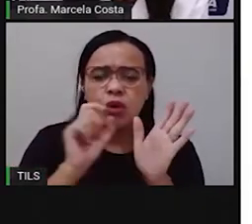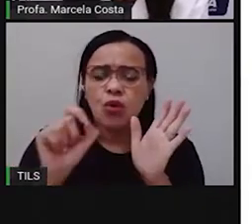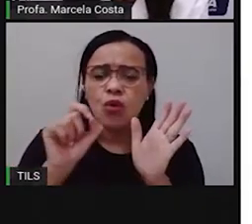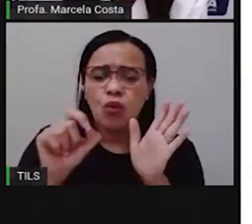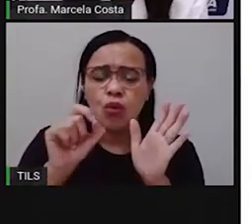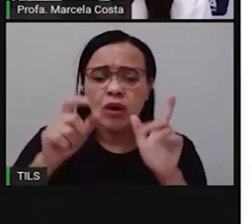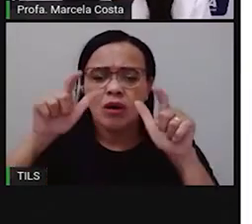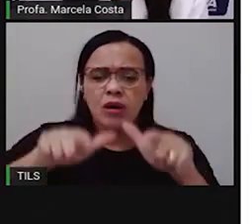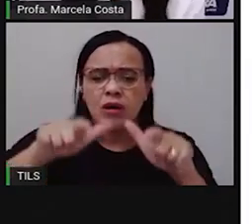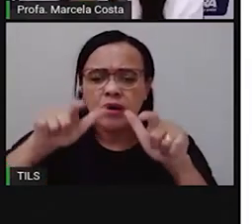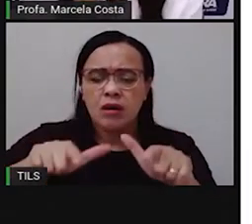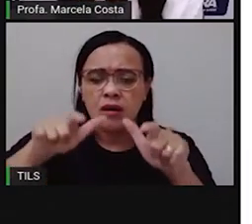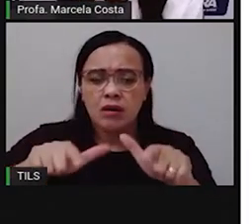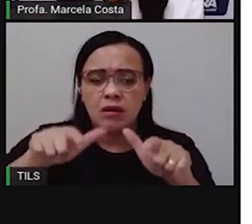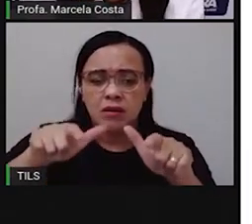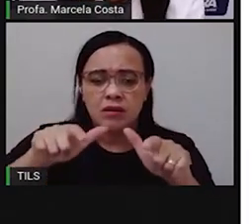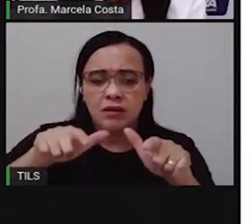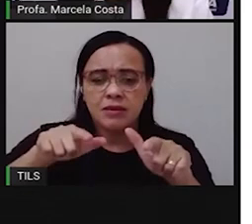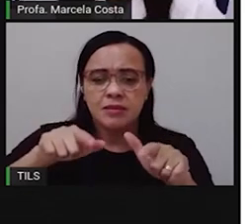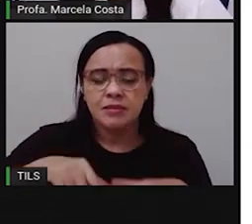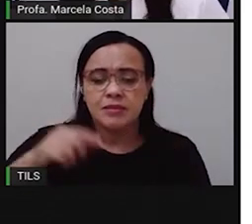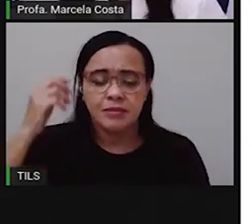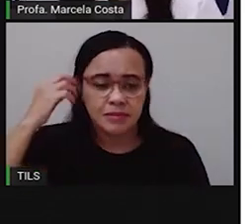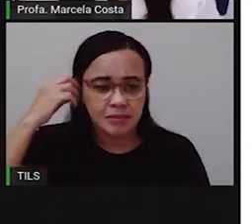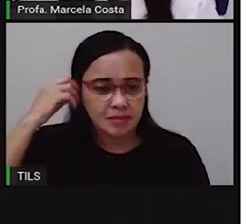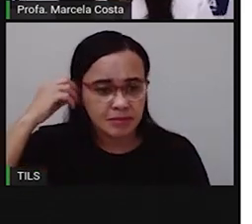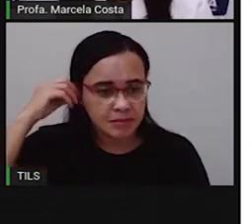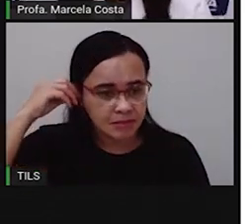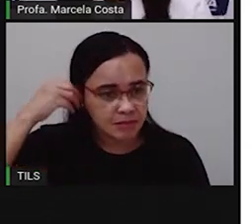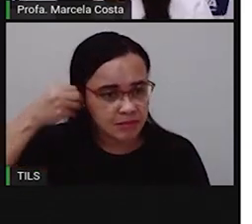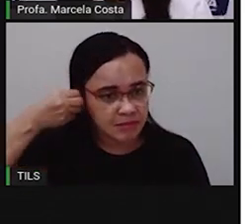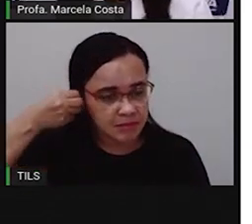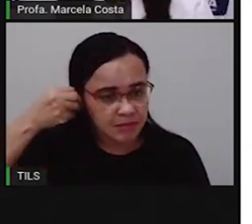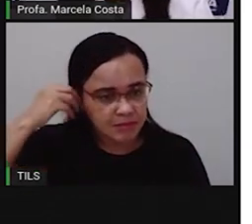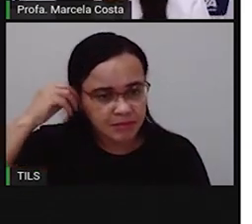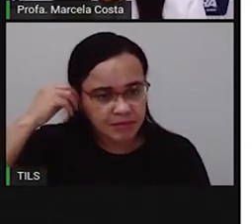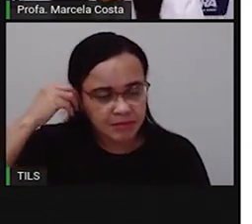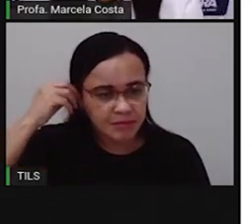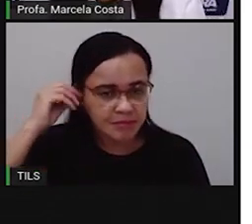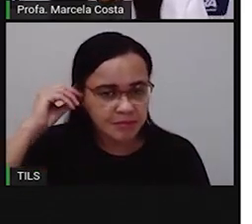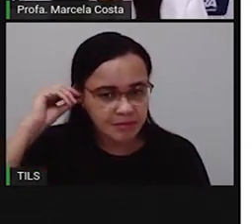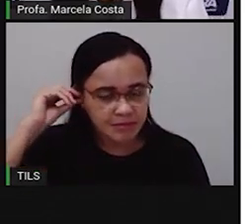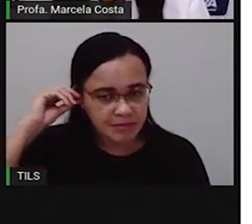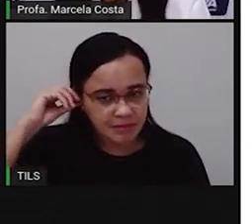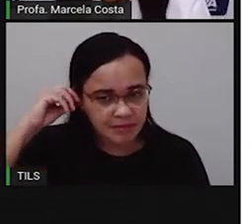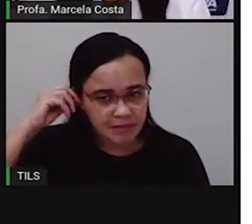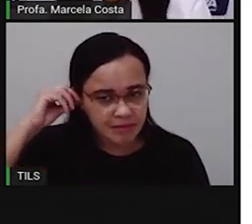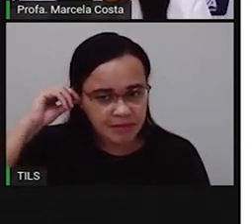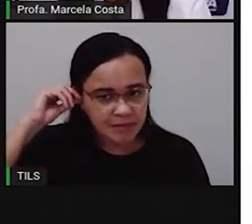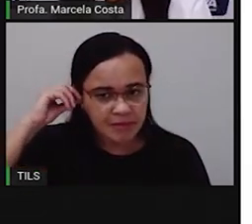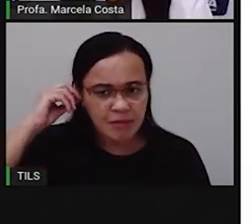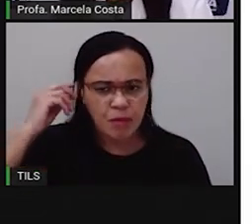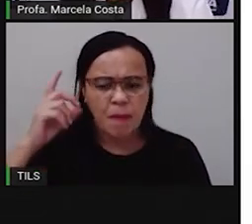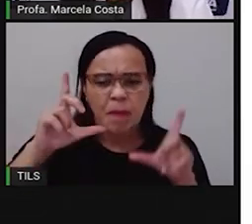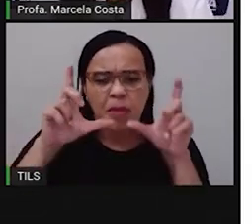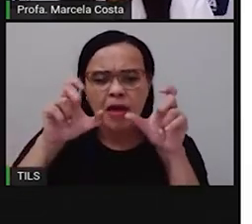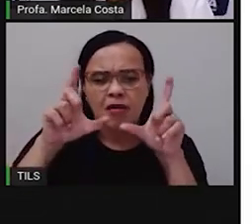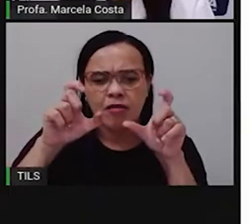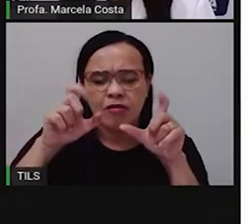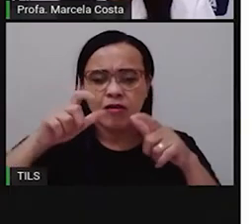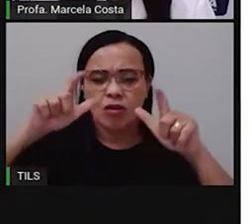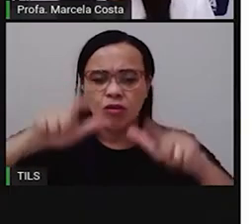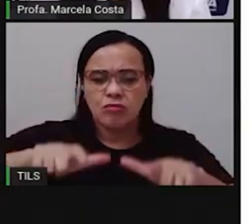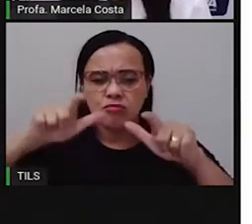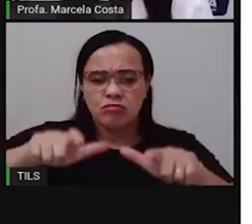Que lugar representa essa imagem? Em que cidade está essa imagem? Será que você já viu?